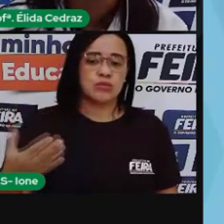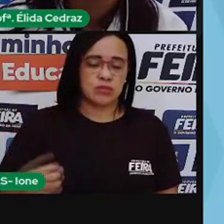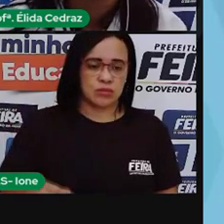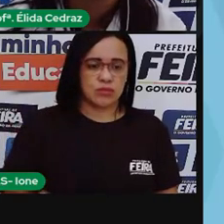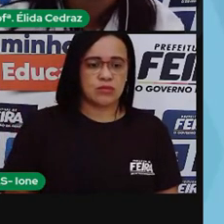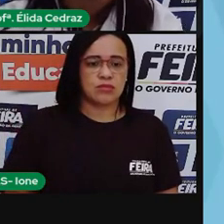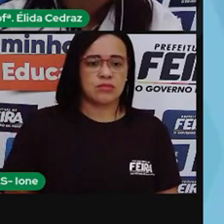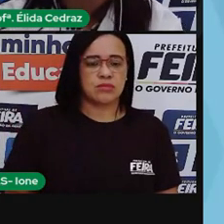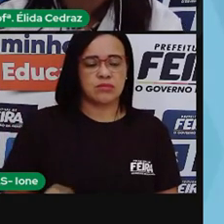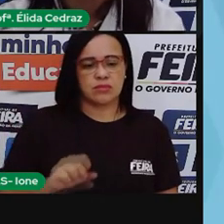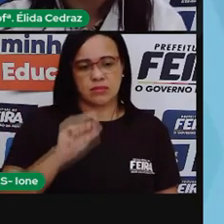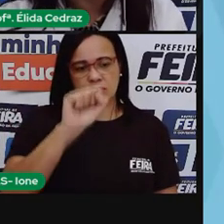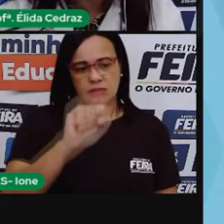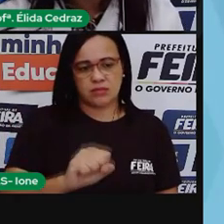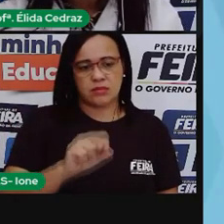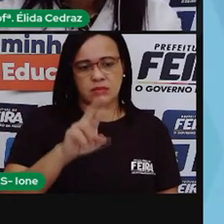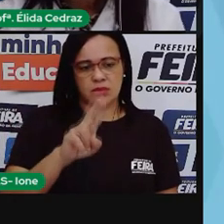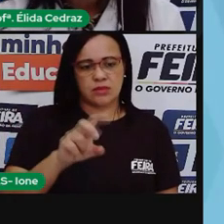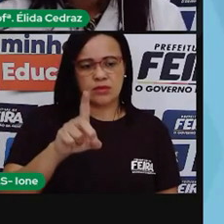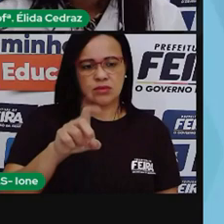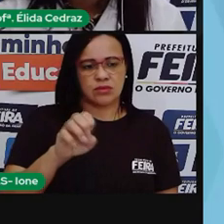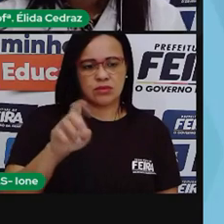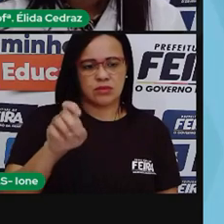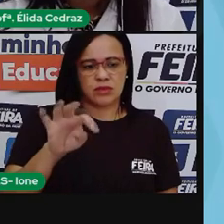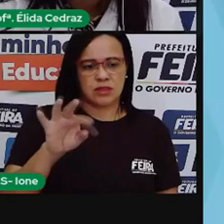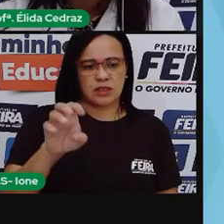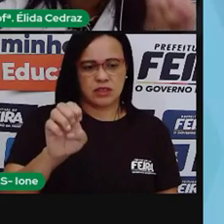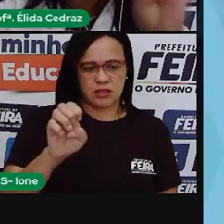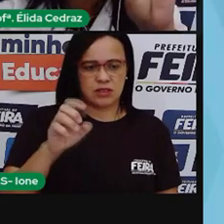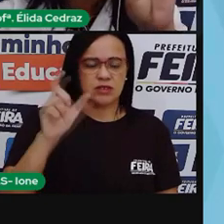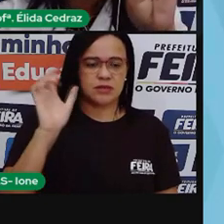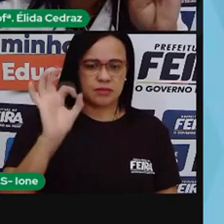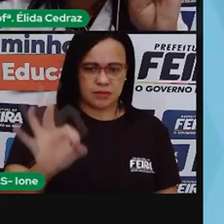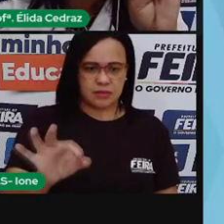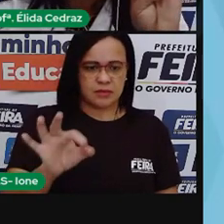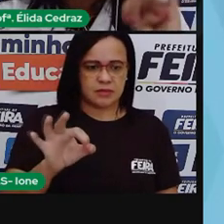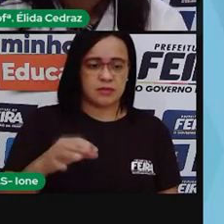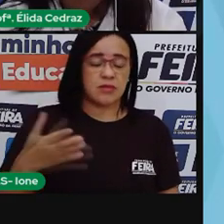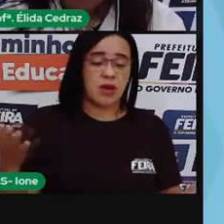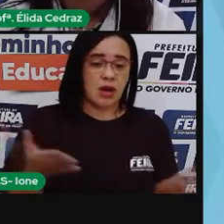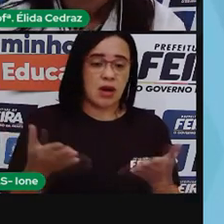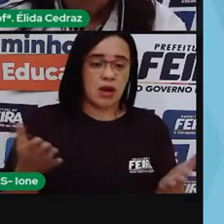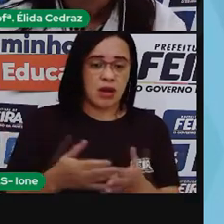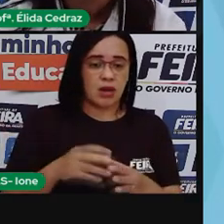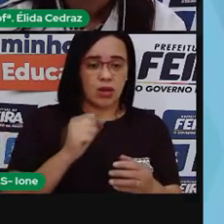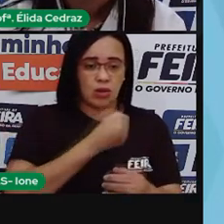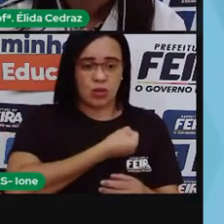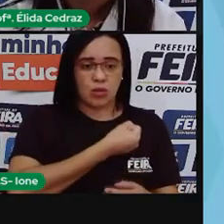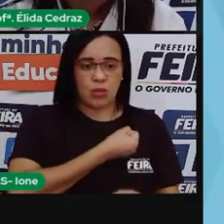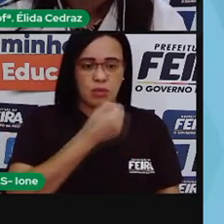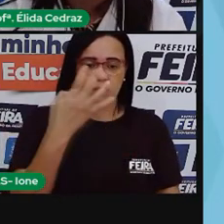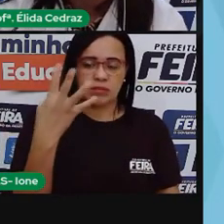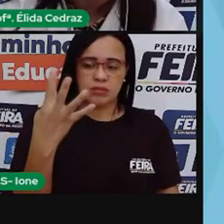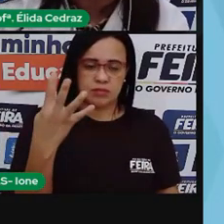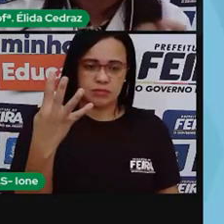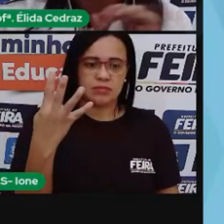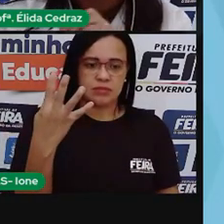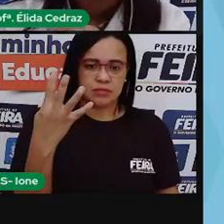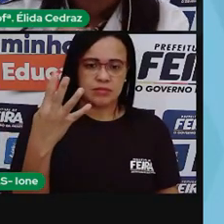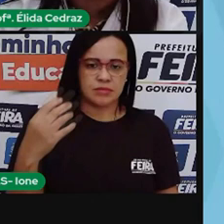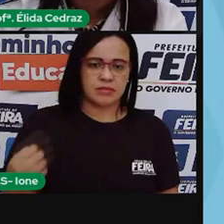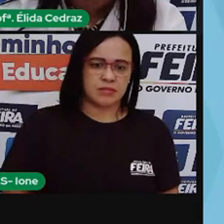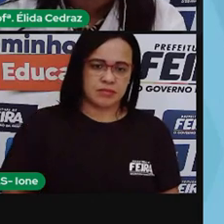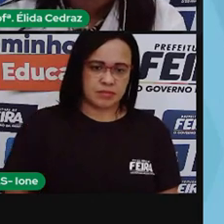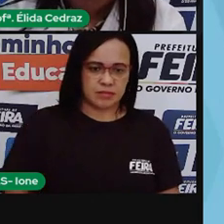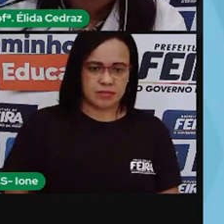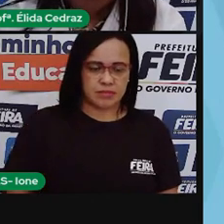sudeste. E agora a nossa última caixa, a número quatro. Os